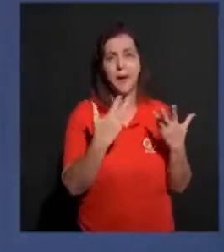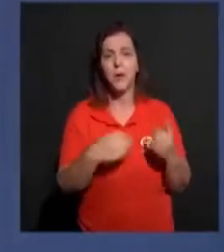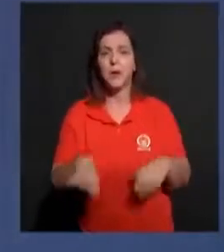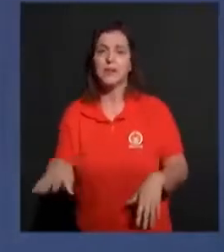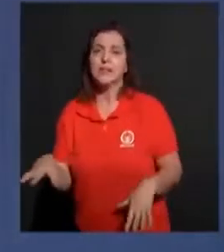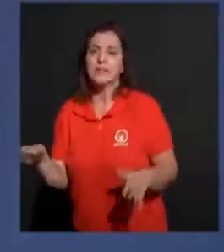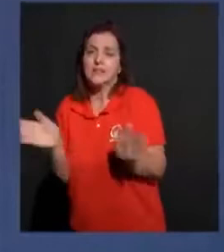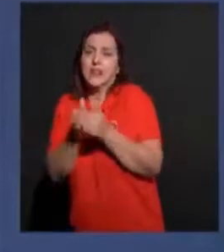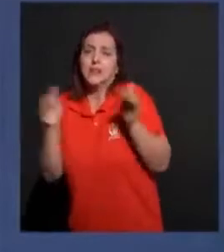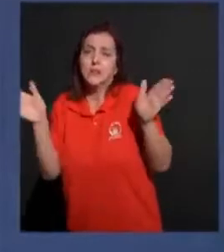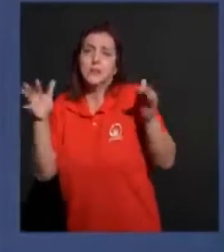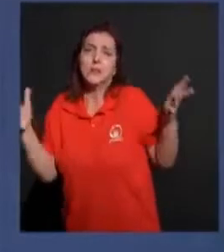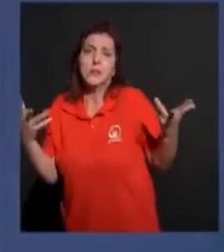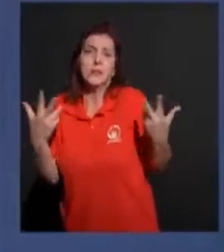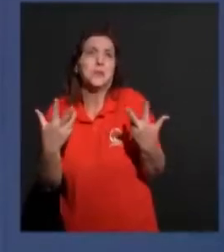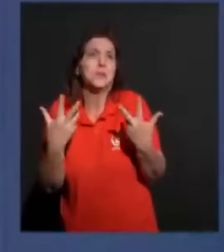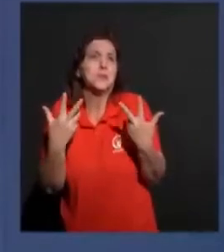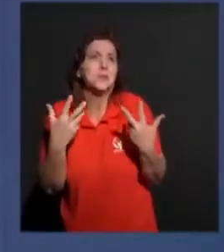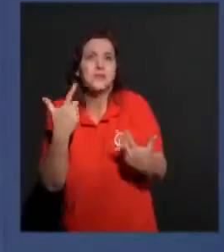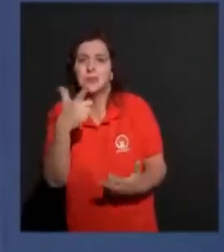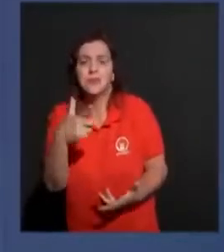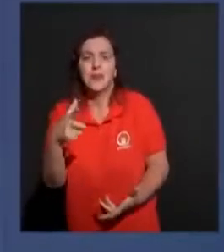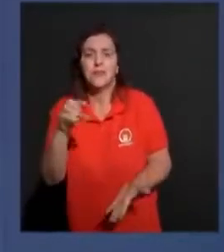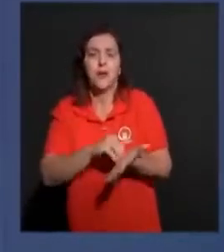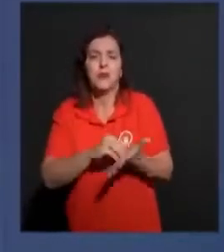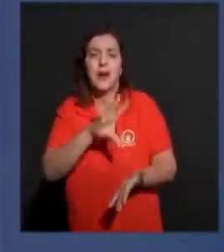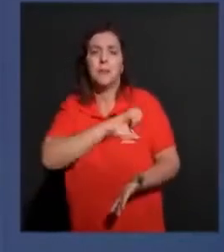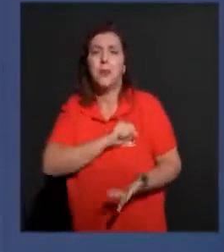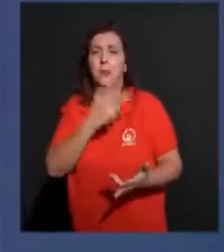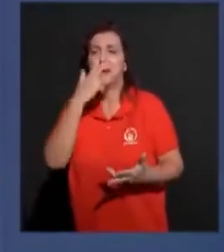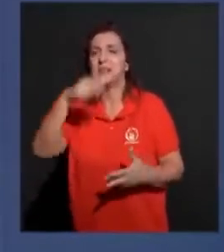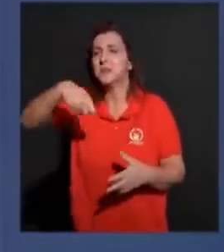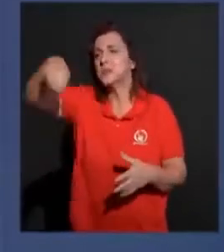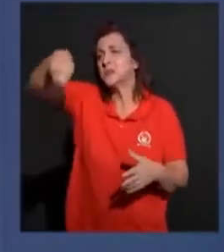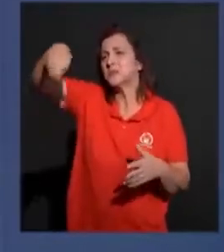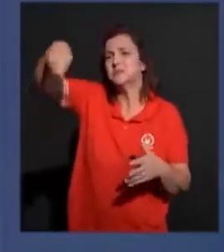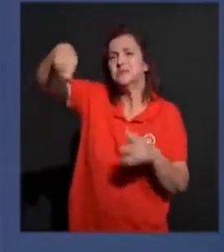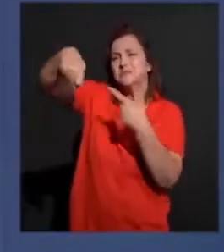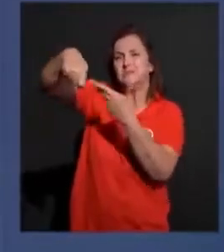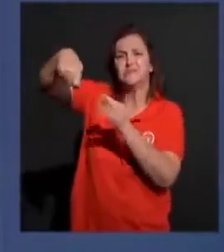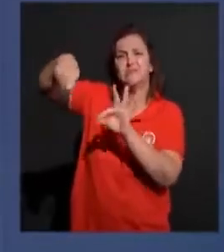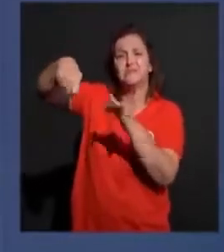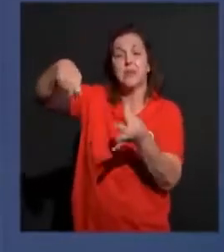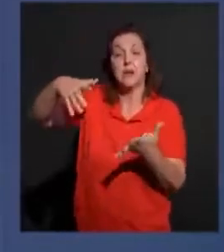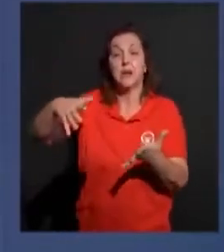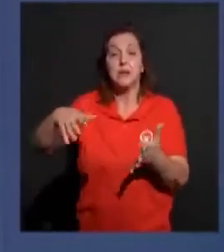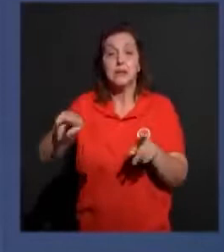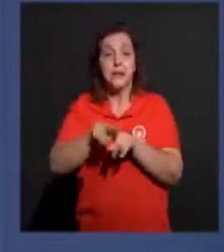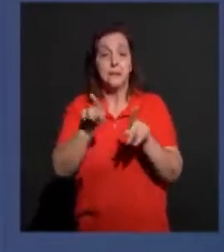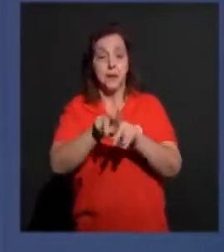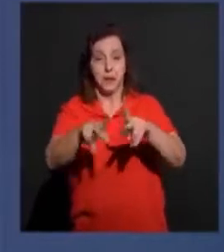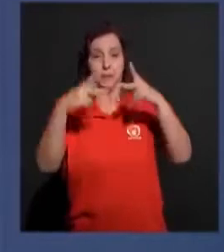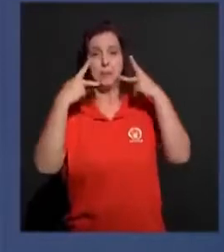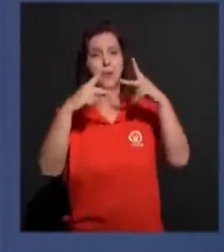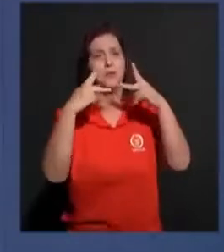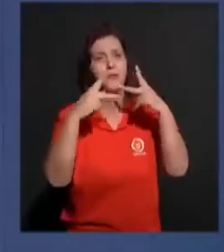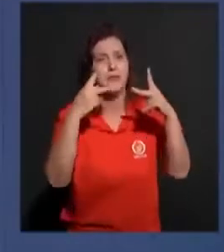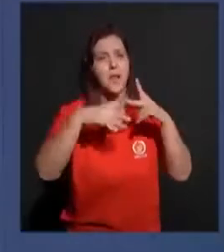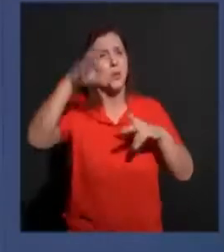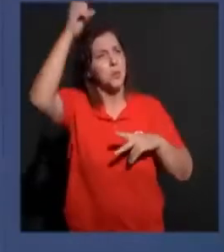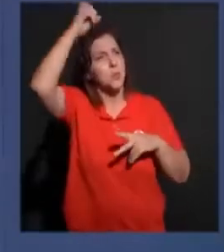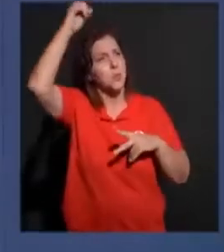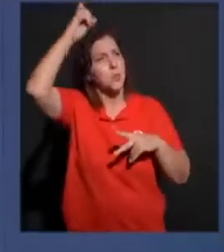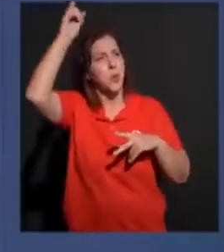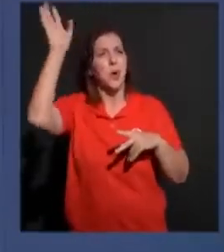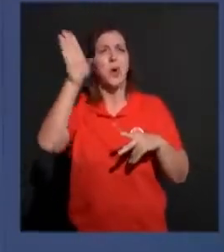seria como um metal que soa, ou como um sino que tine. E ainda que tivesse o dom de profecia, e conhecesse todos os